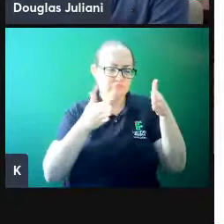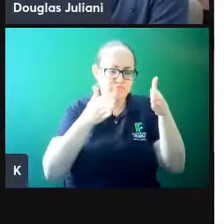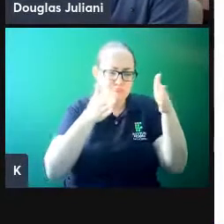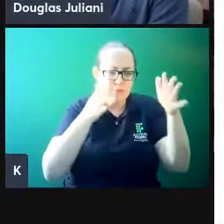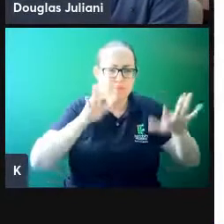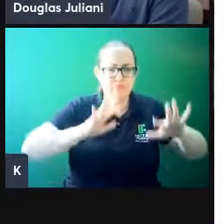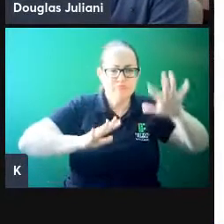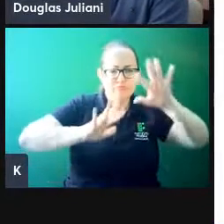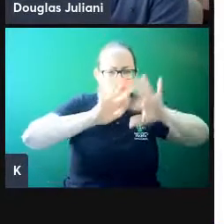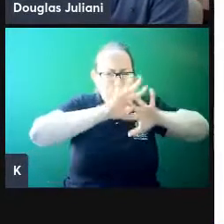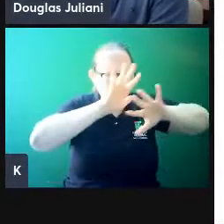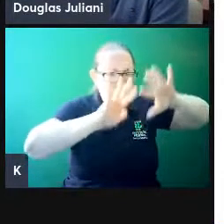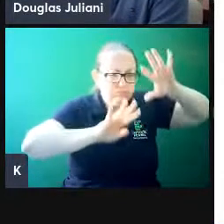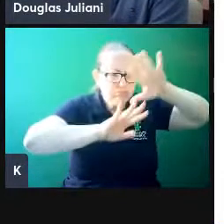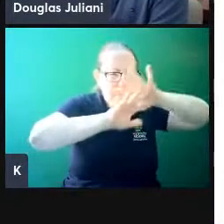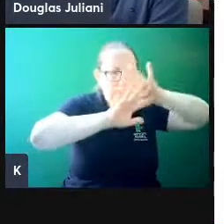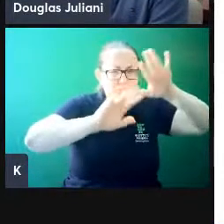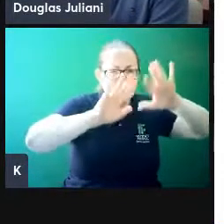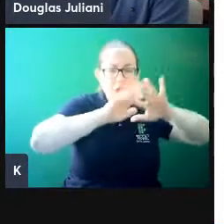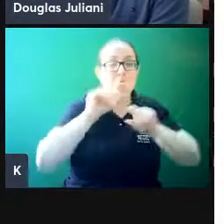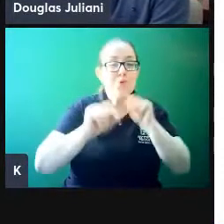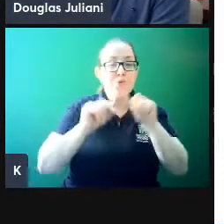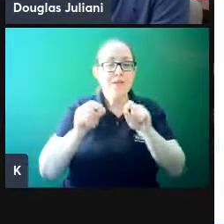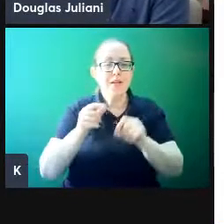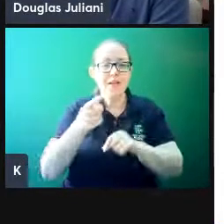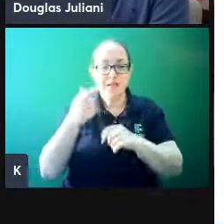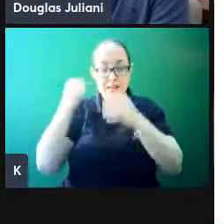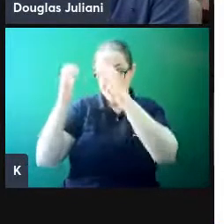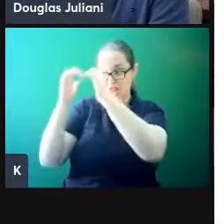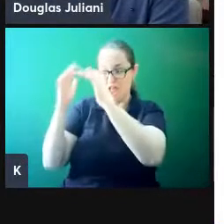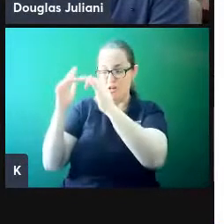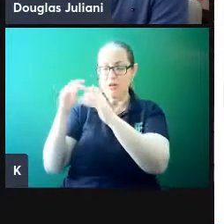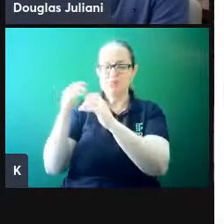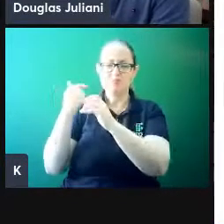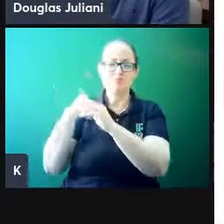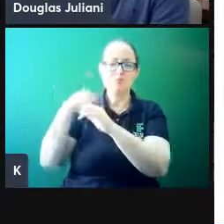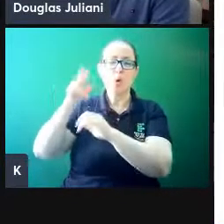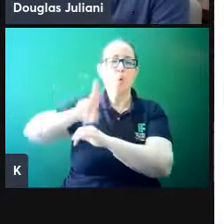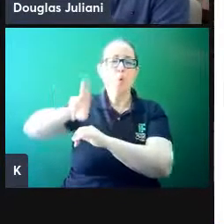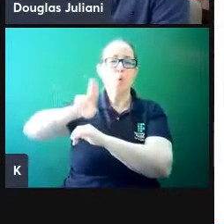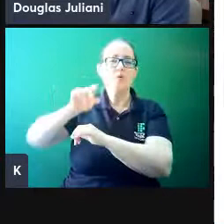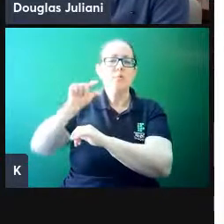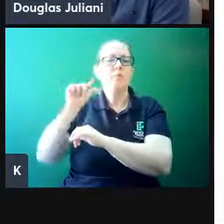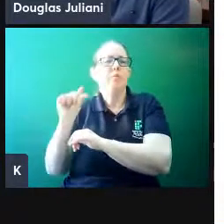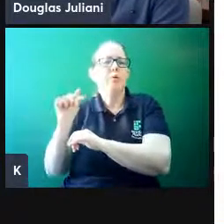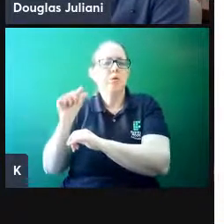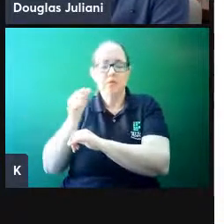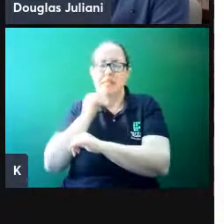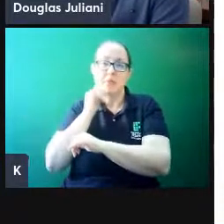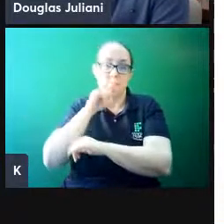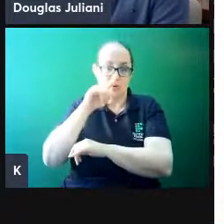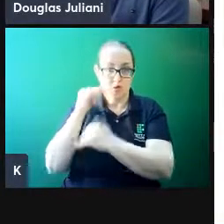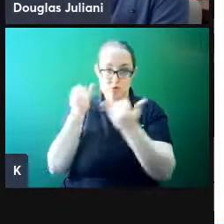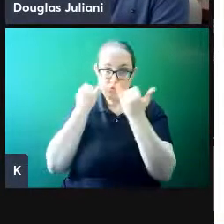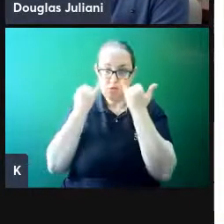representa os caminhos neurais poucos visitados. Então, entende-se como uma informação nova que a gente tem